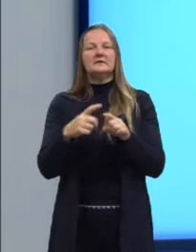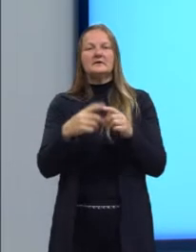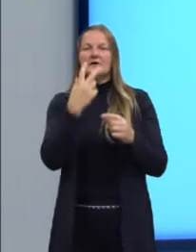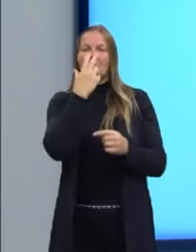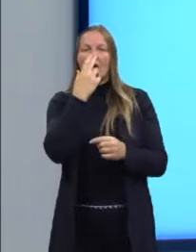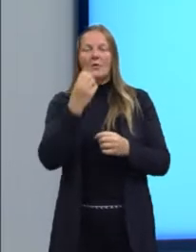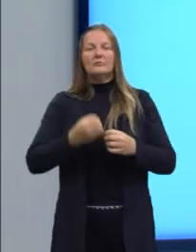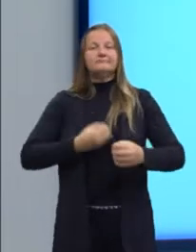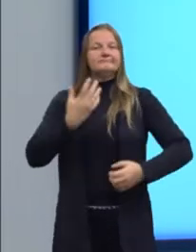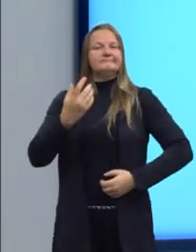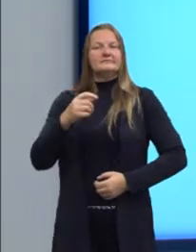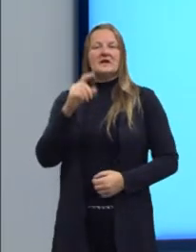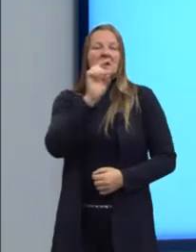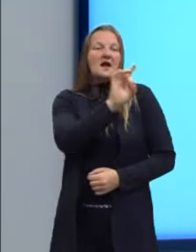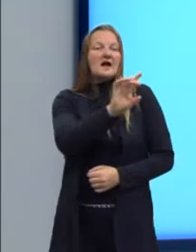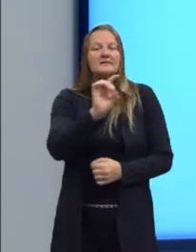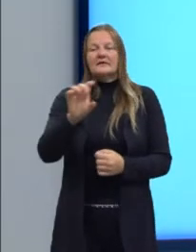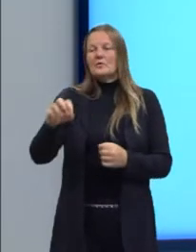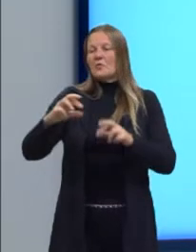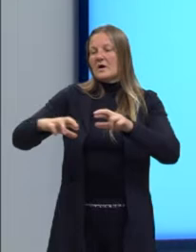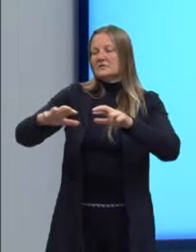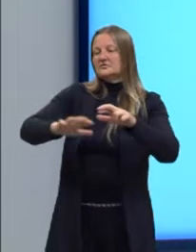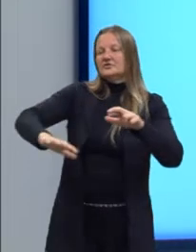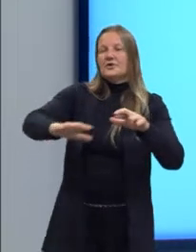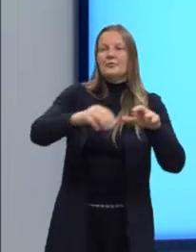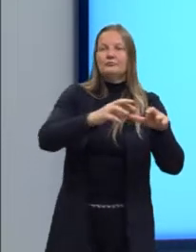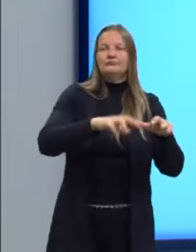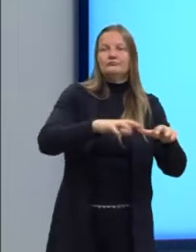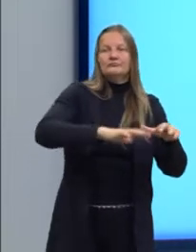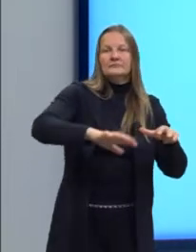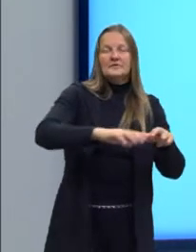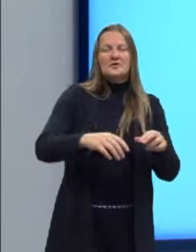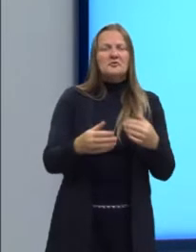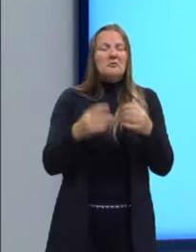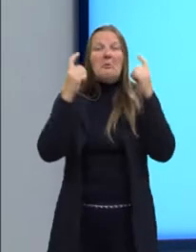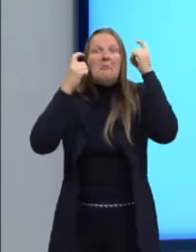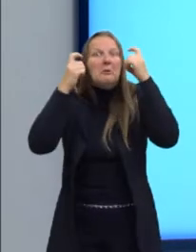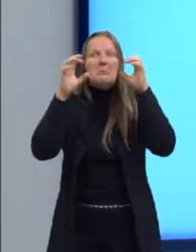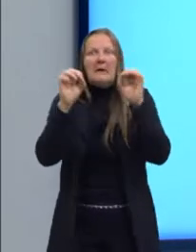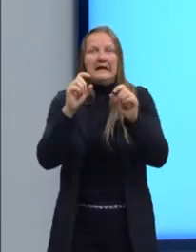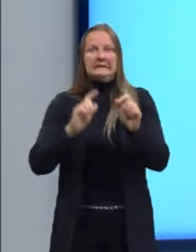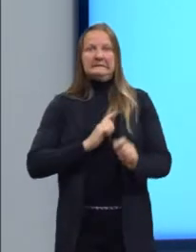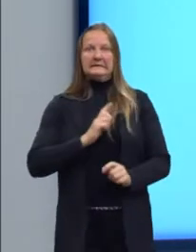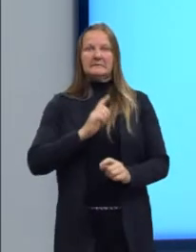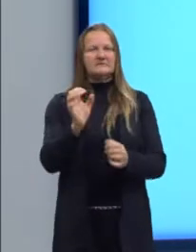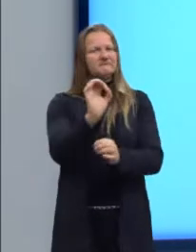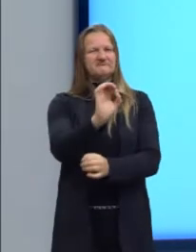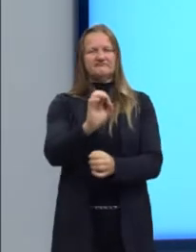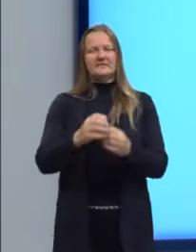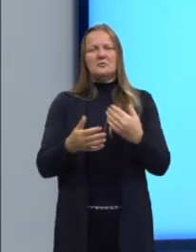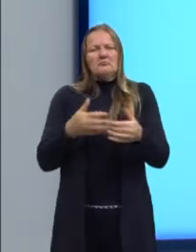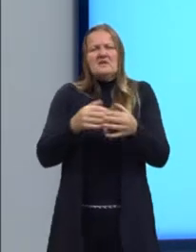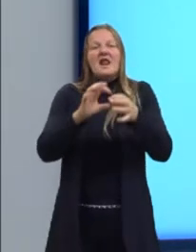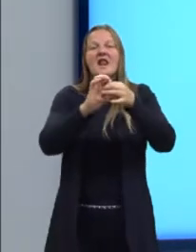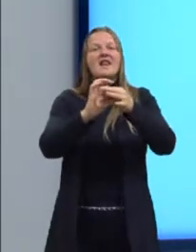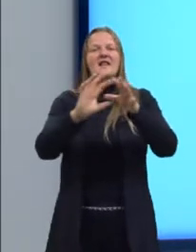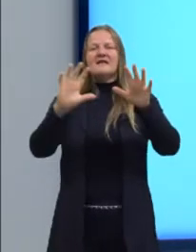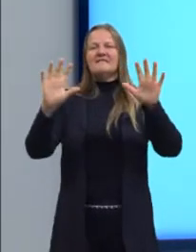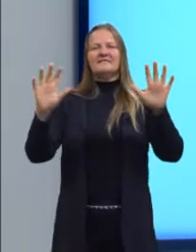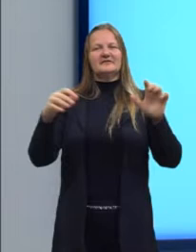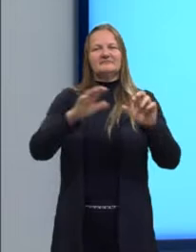espontâneas, regionalistas e despreocupadas com as normas gramaticais. Então, eu posso usar